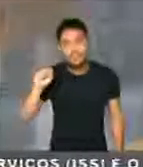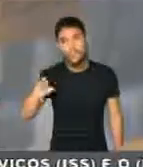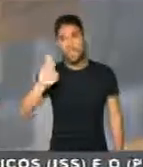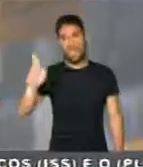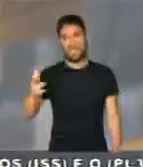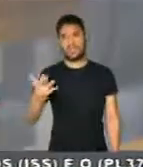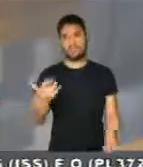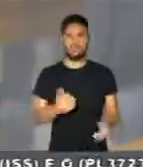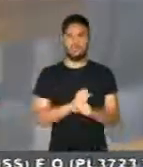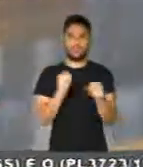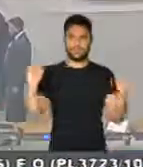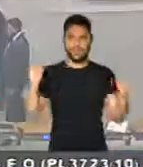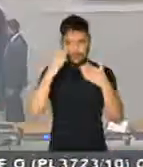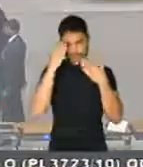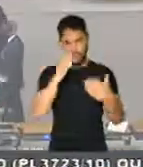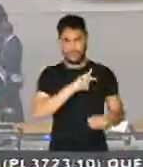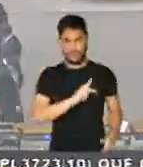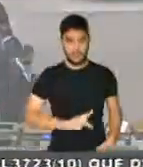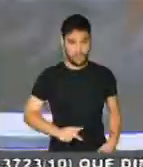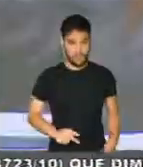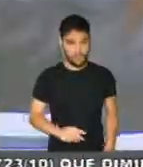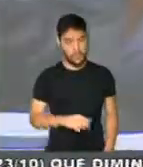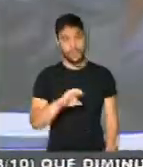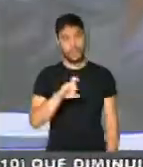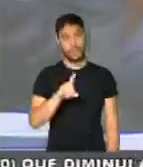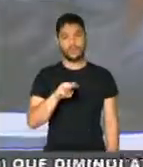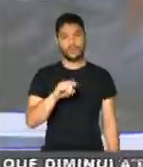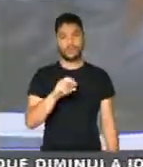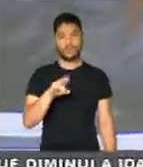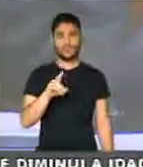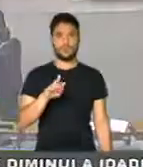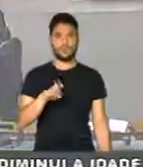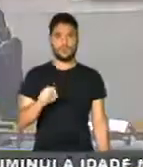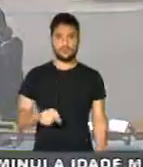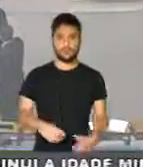Cusar, era isso, senhor presidente. Obrigado, deputado. Deputado Edmilson Rodrigues.